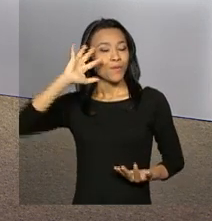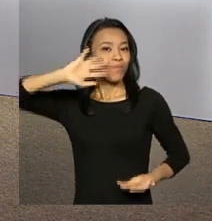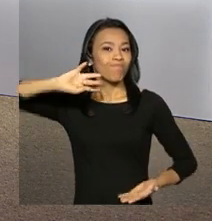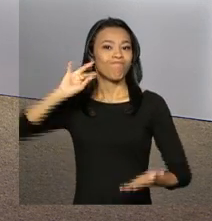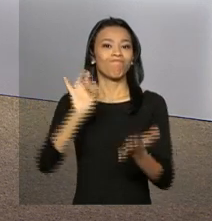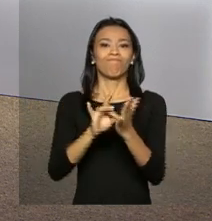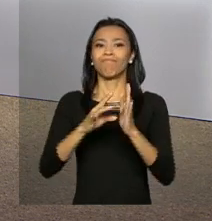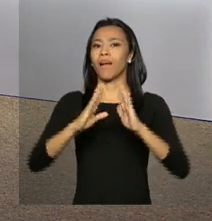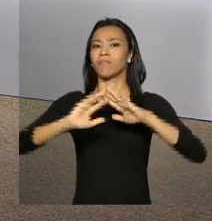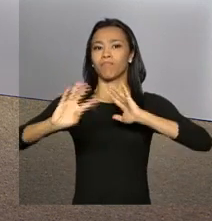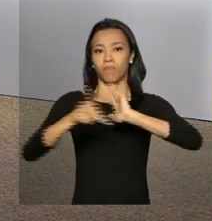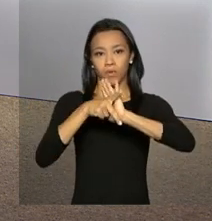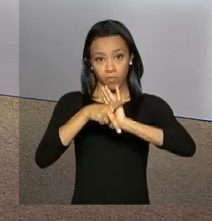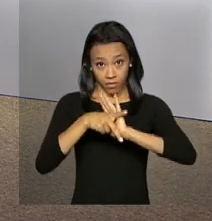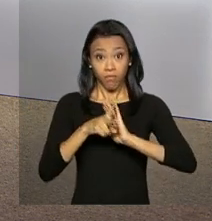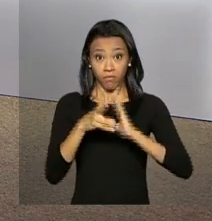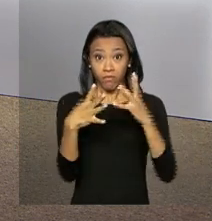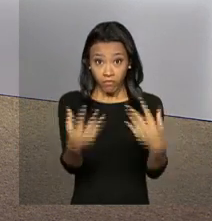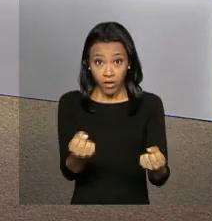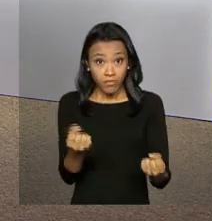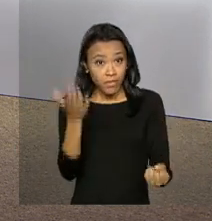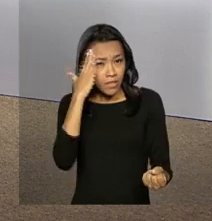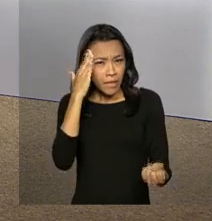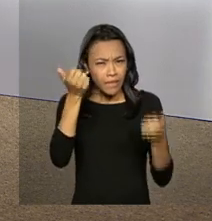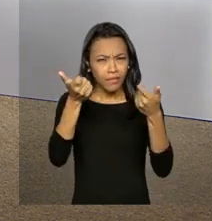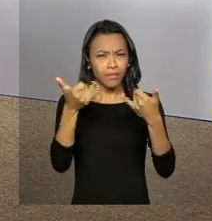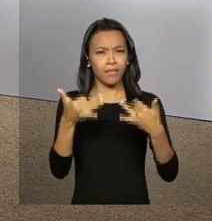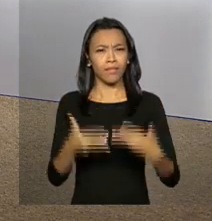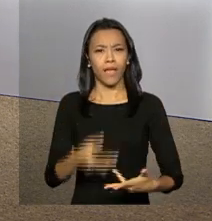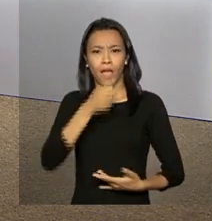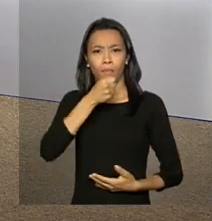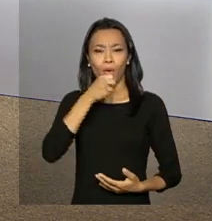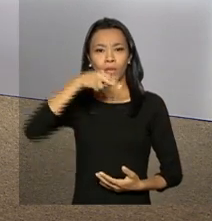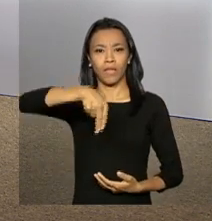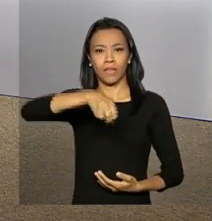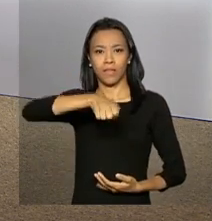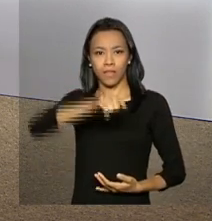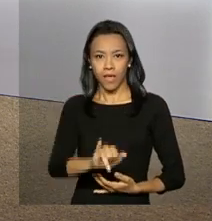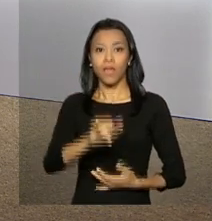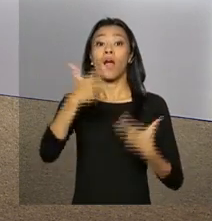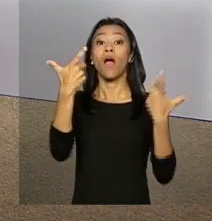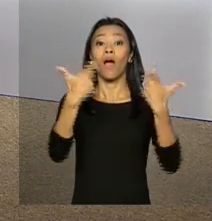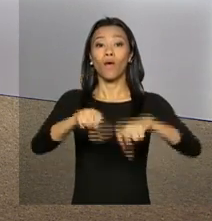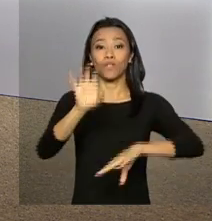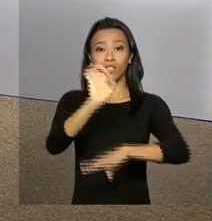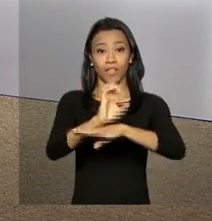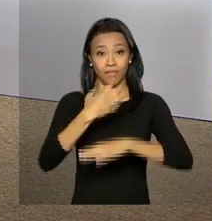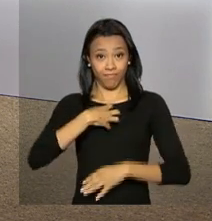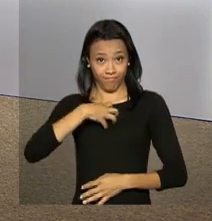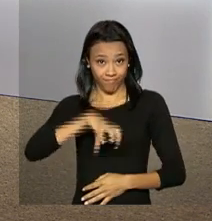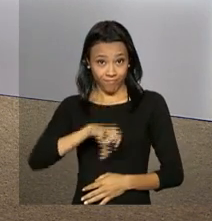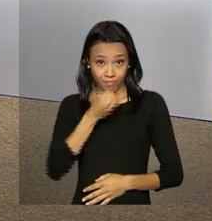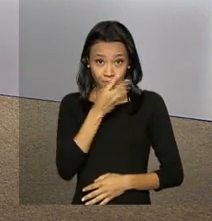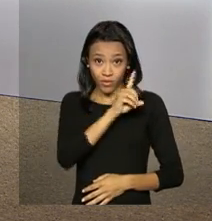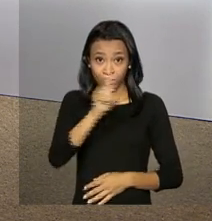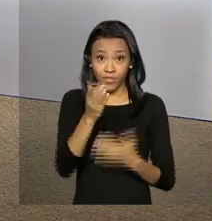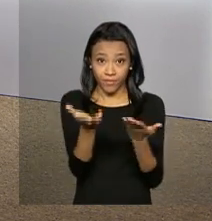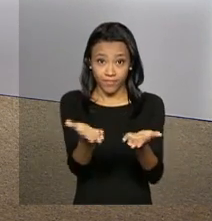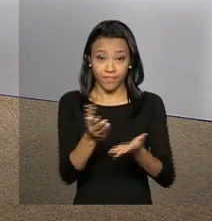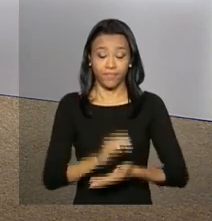sonho da casa própria. Vamos saber os detalhes com o repórter Ney Pereira, ao vivo de Salvador. Oi Ney, bom dia.